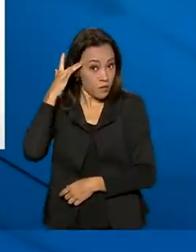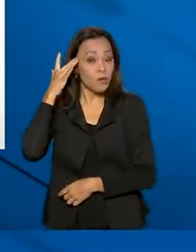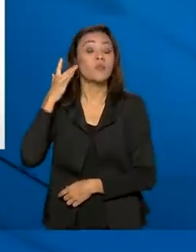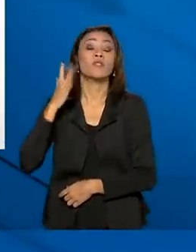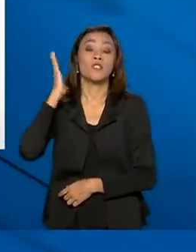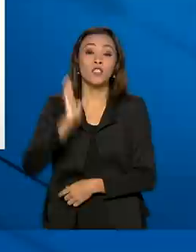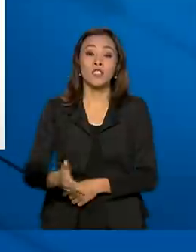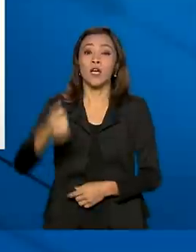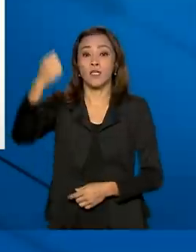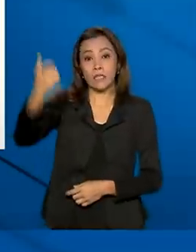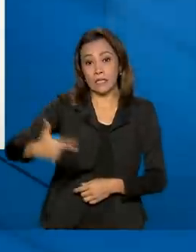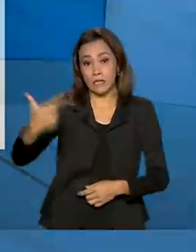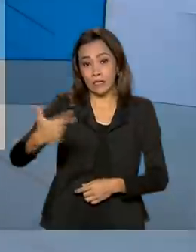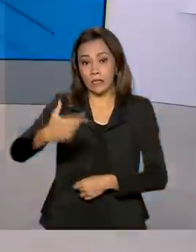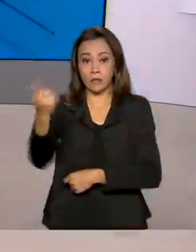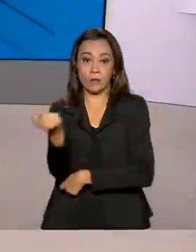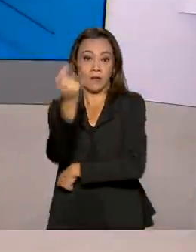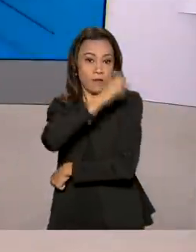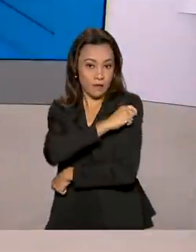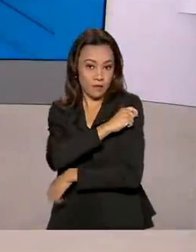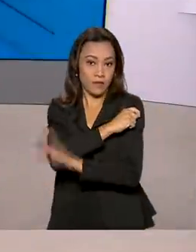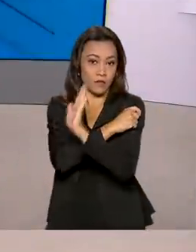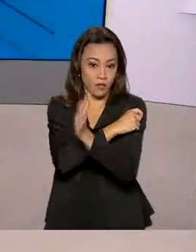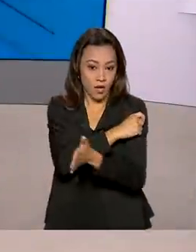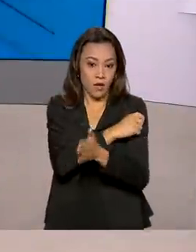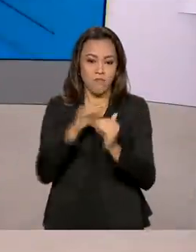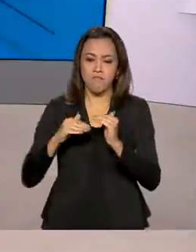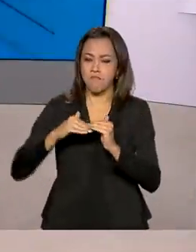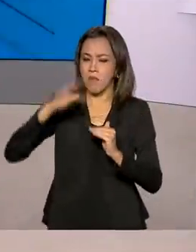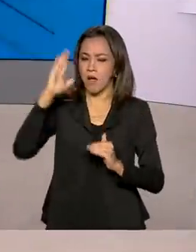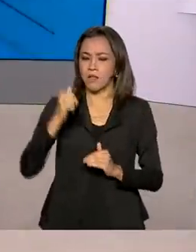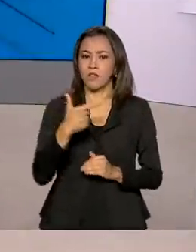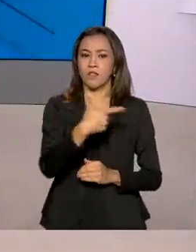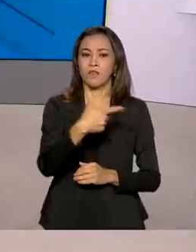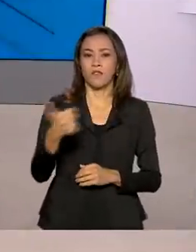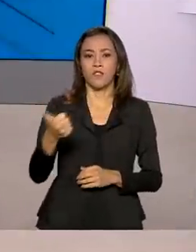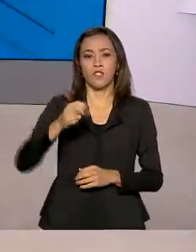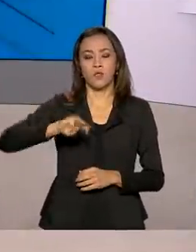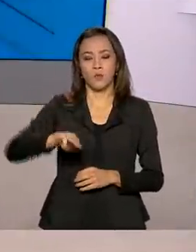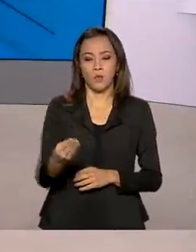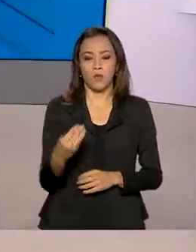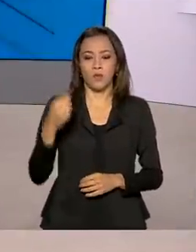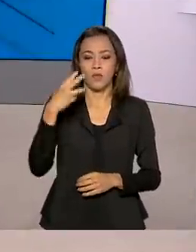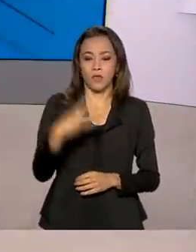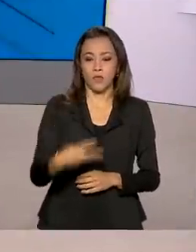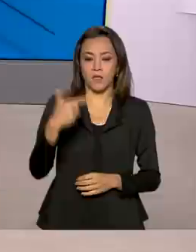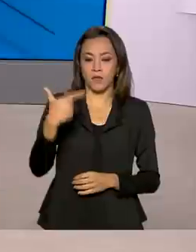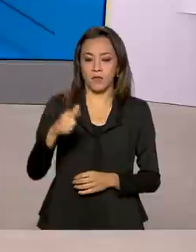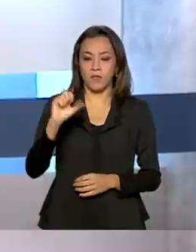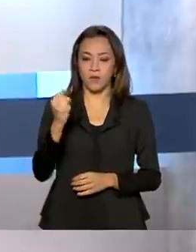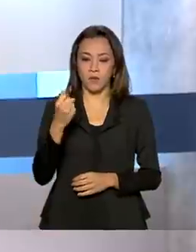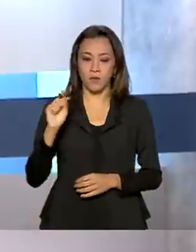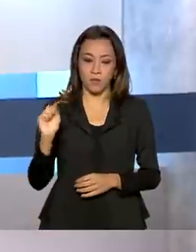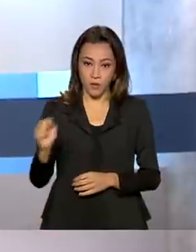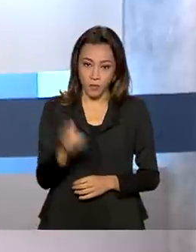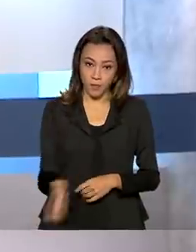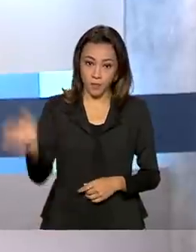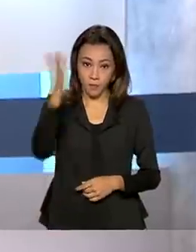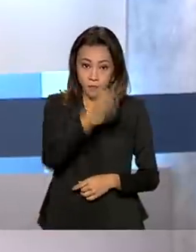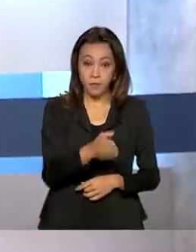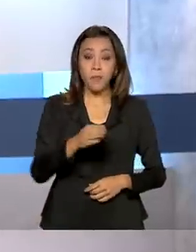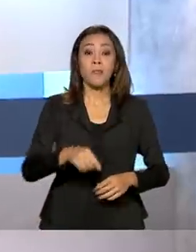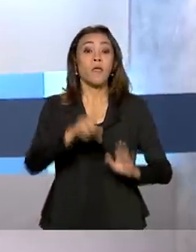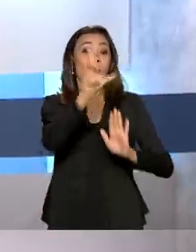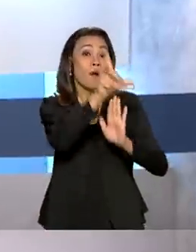tomaram as duas doses da vacina ultrapassam os 21 milhões e 328 mil. Uma lei